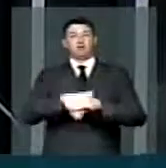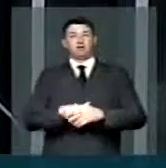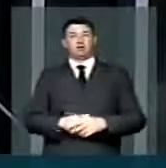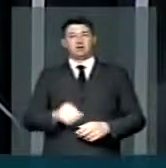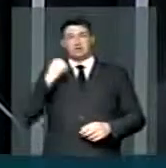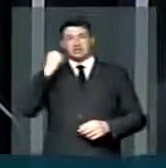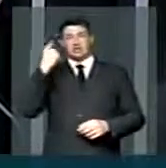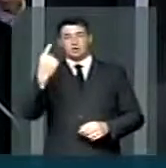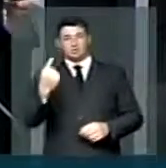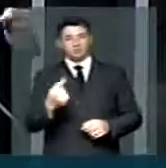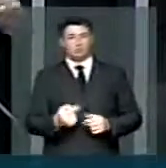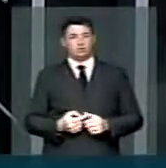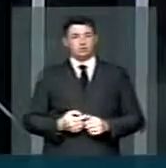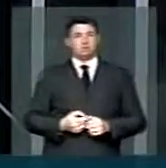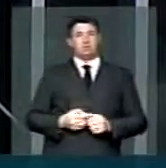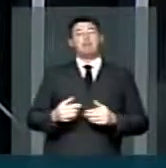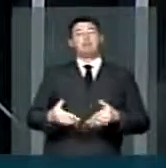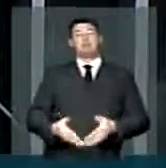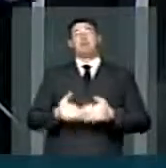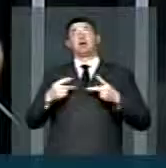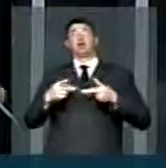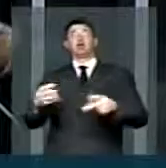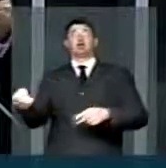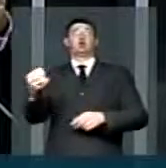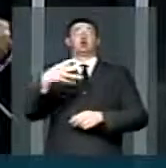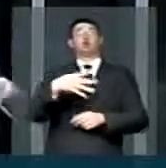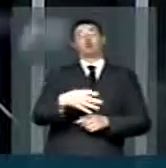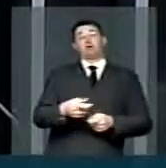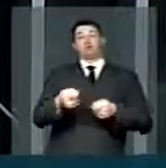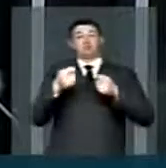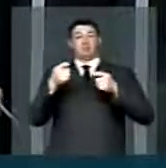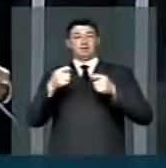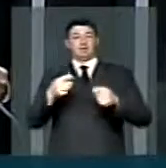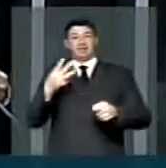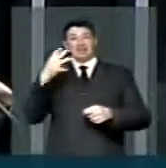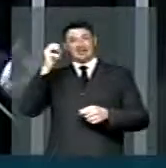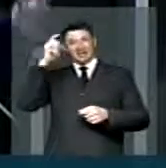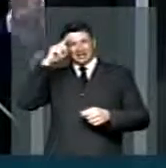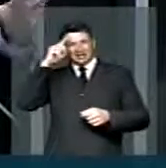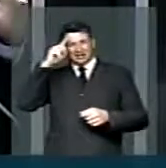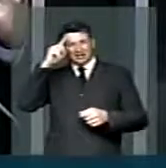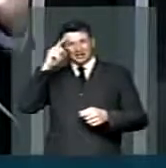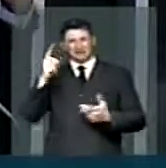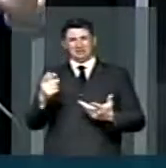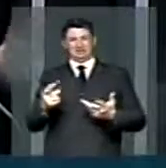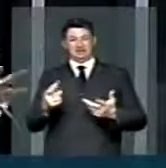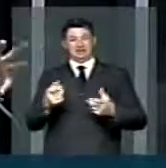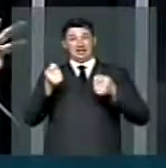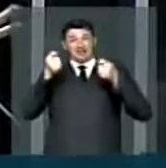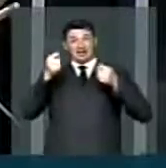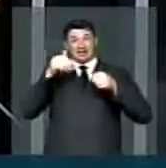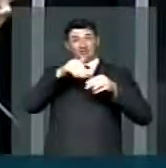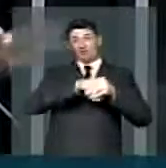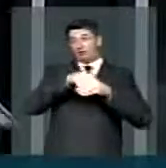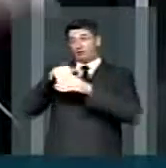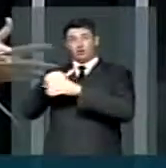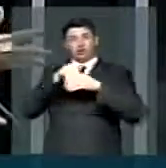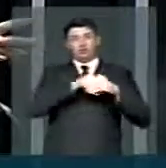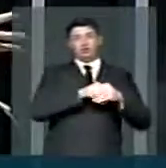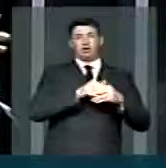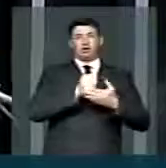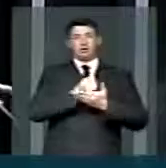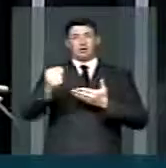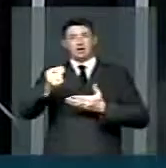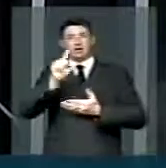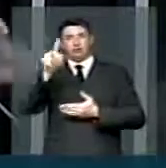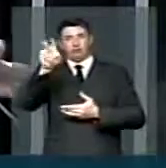senador aí vai fazer um novo projeto para tentar em 30 dias poder tentar votar para não votar o